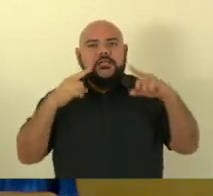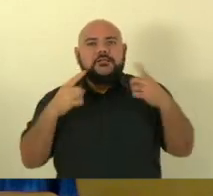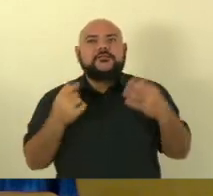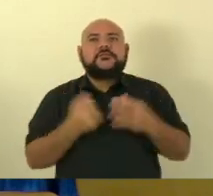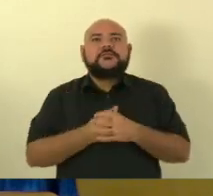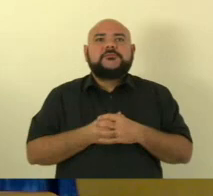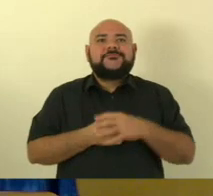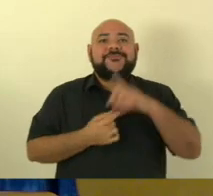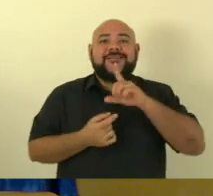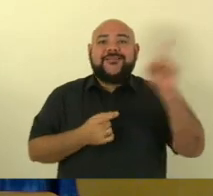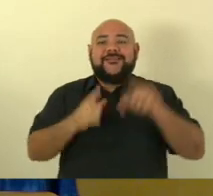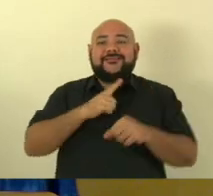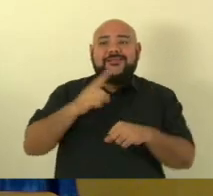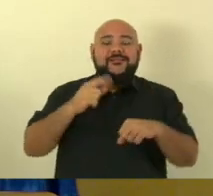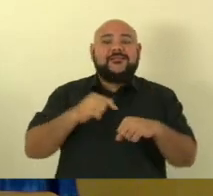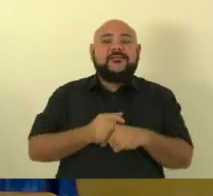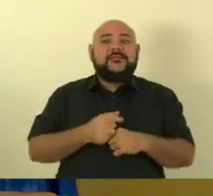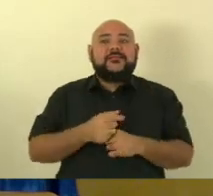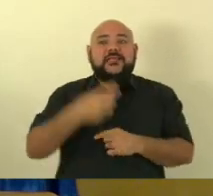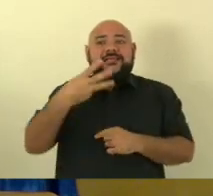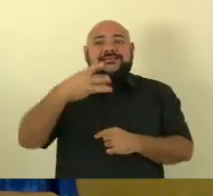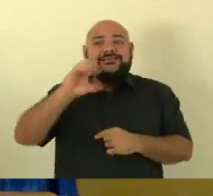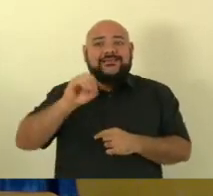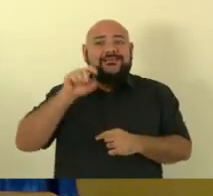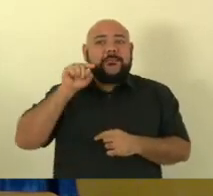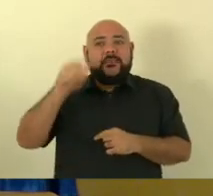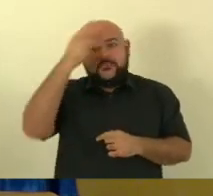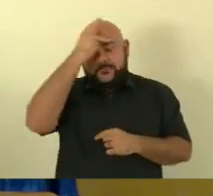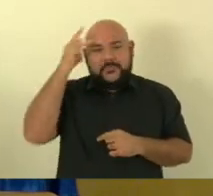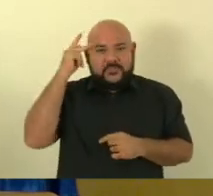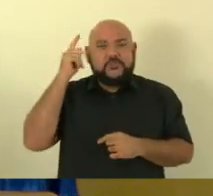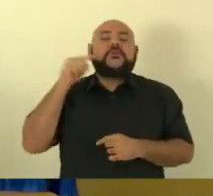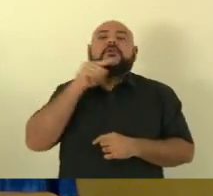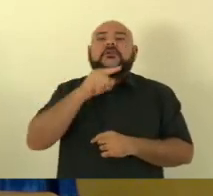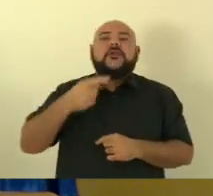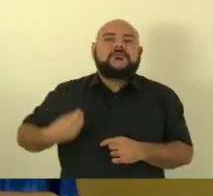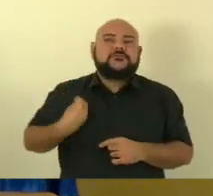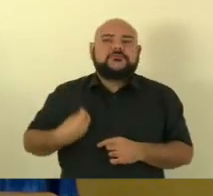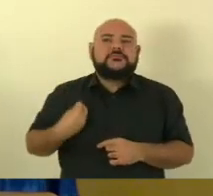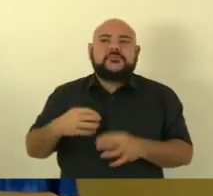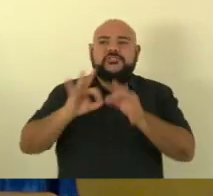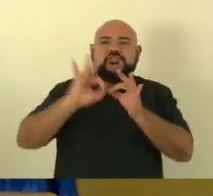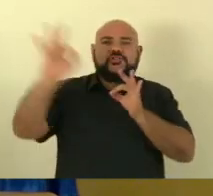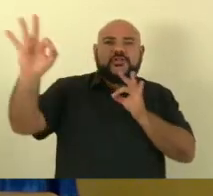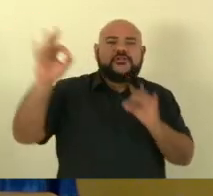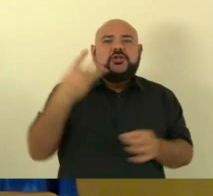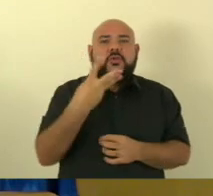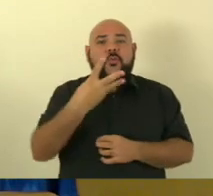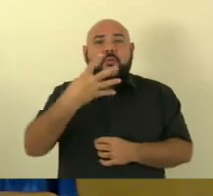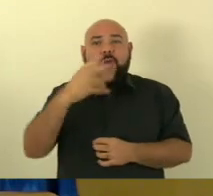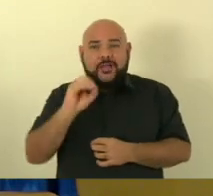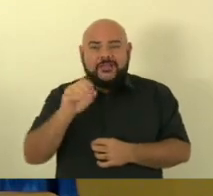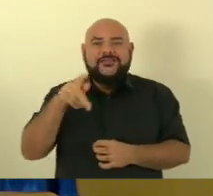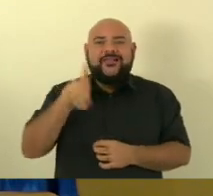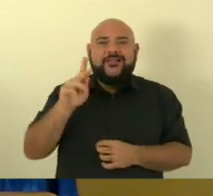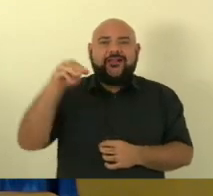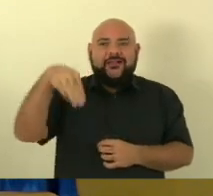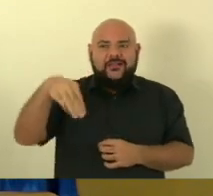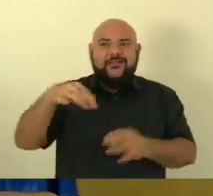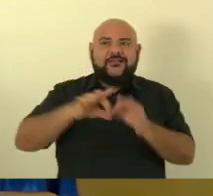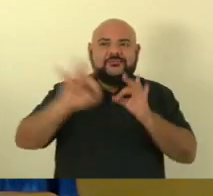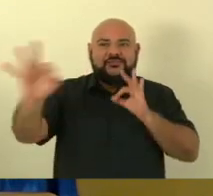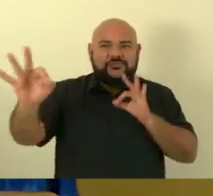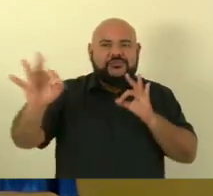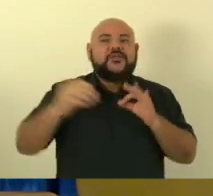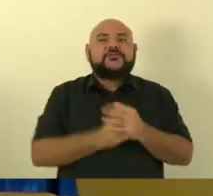30 mil pessoas ela diz que aproximadamente 40 quilômetros da capital e que nos finais de